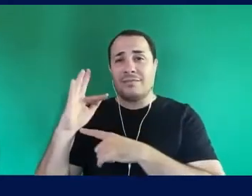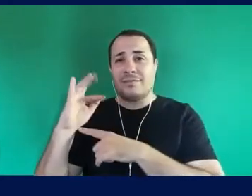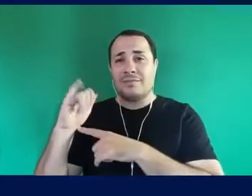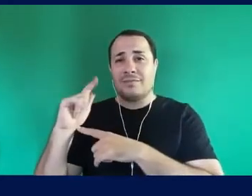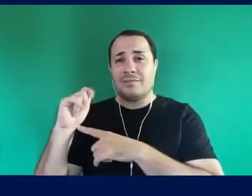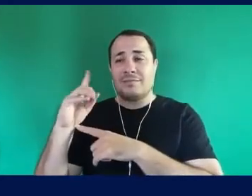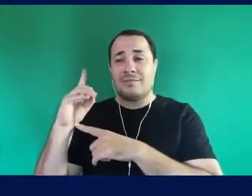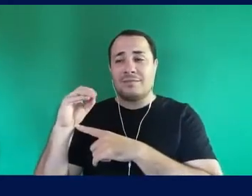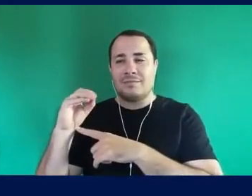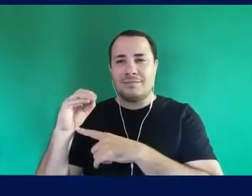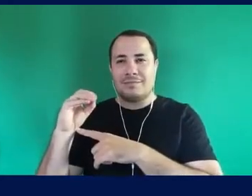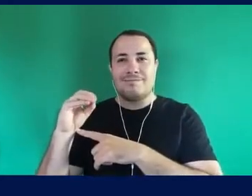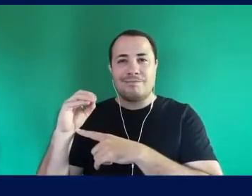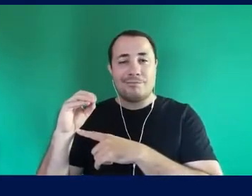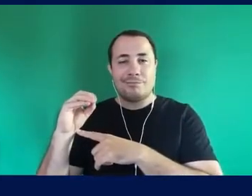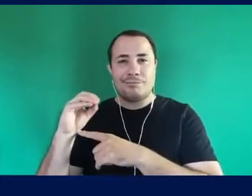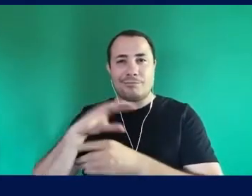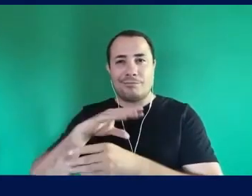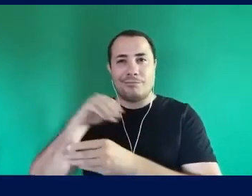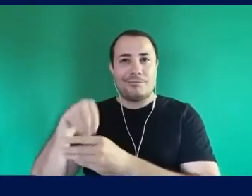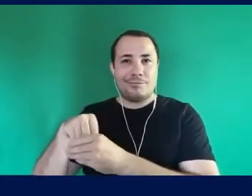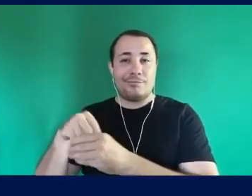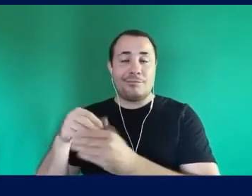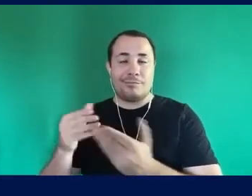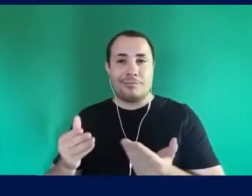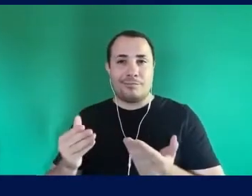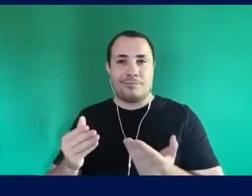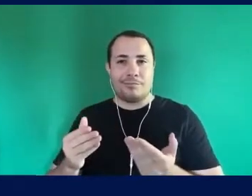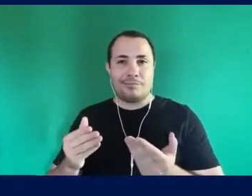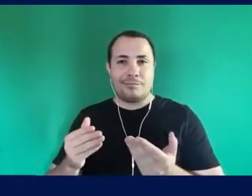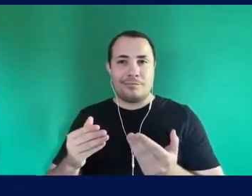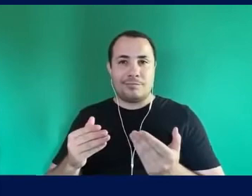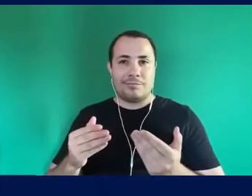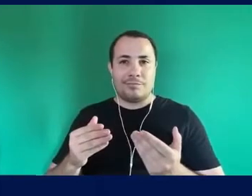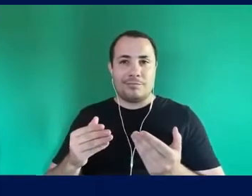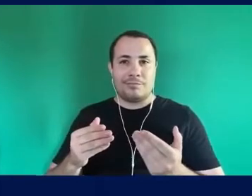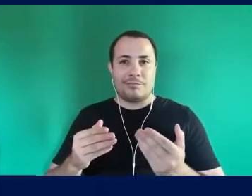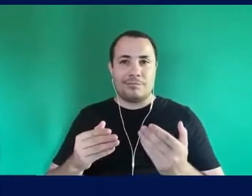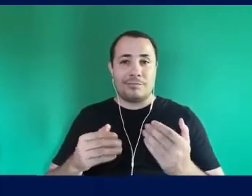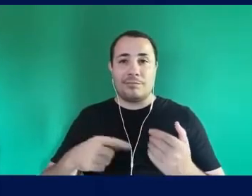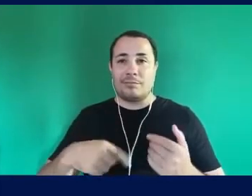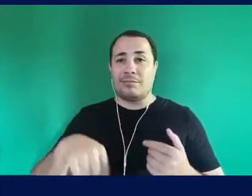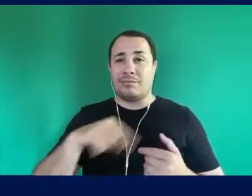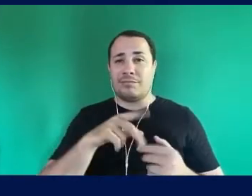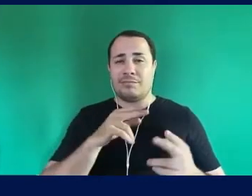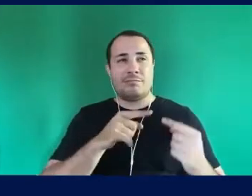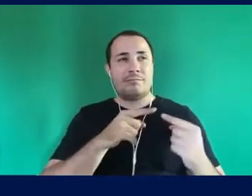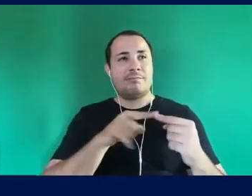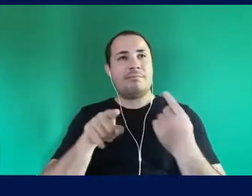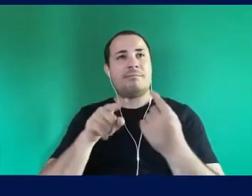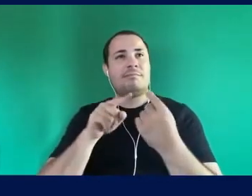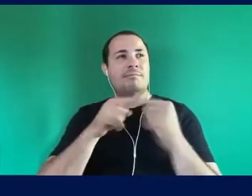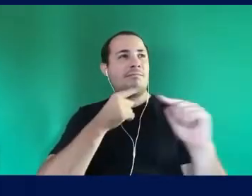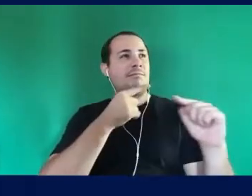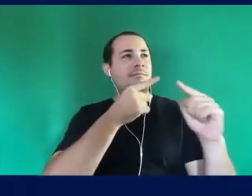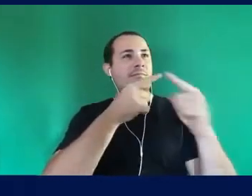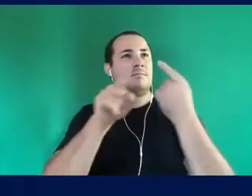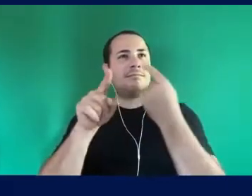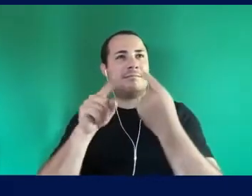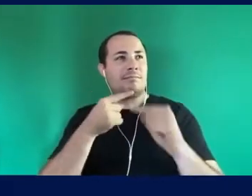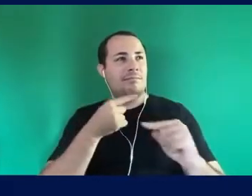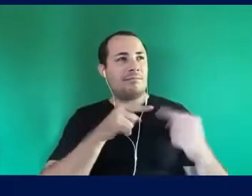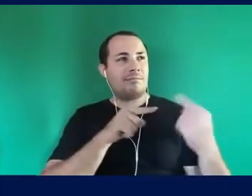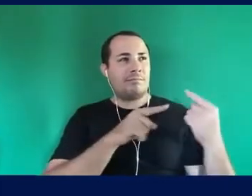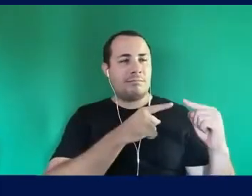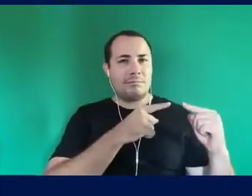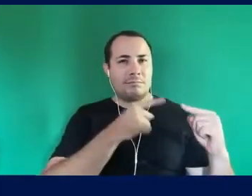machucadas E aí a gente fica Nos afetos De fígado A gente não tá Nem no cérebro